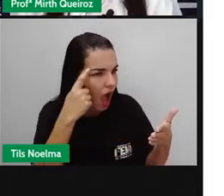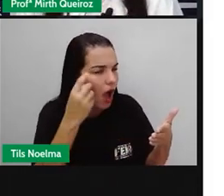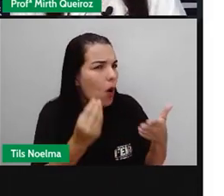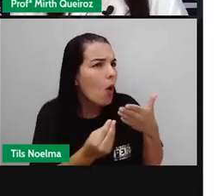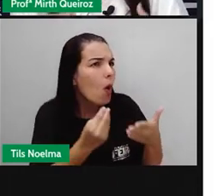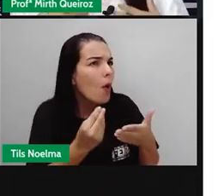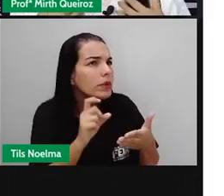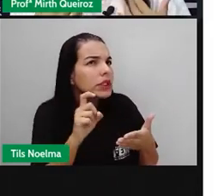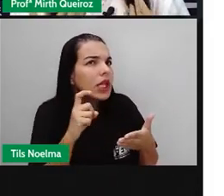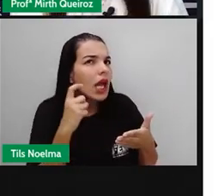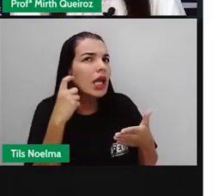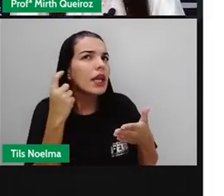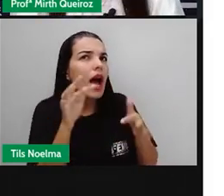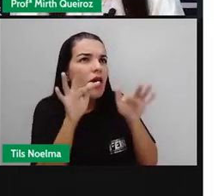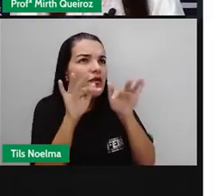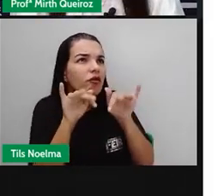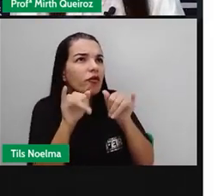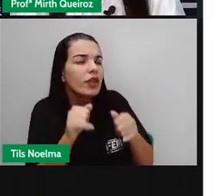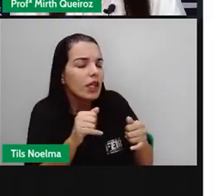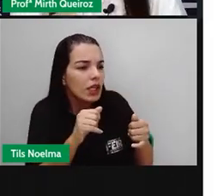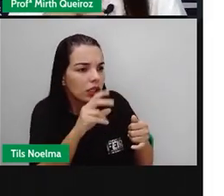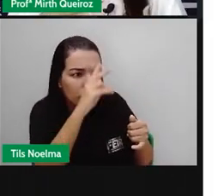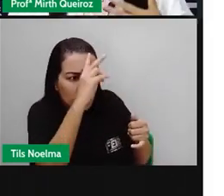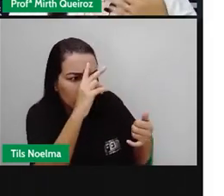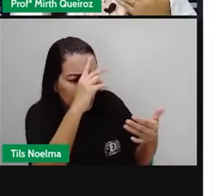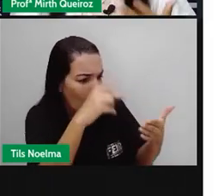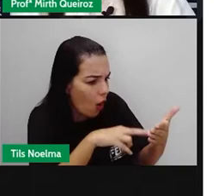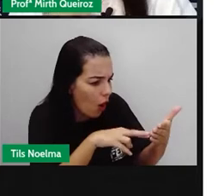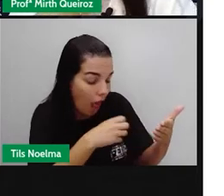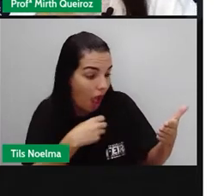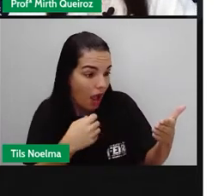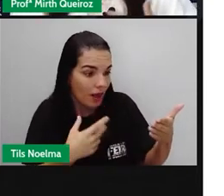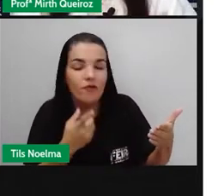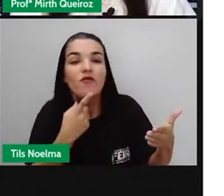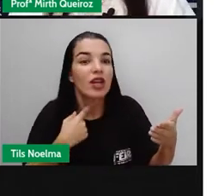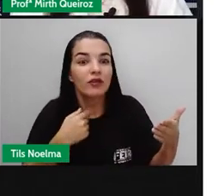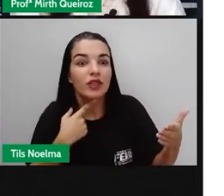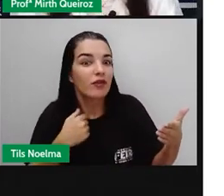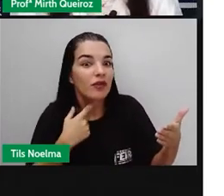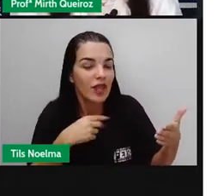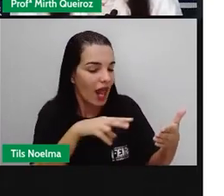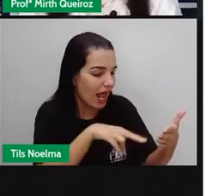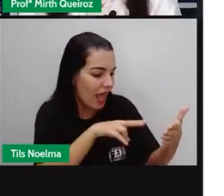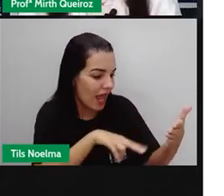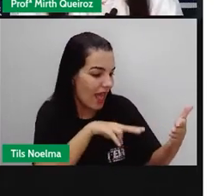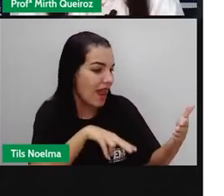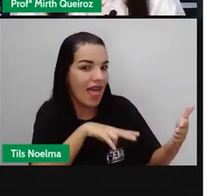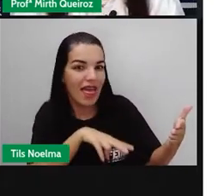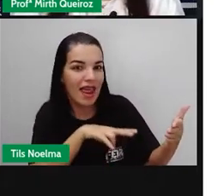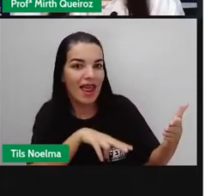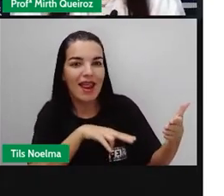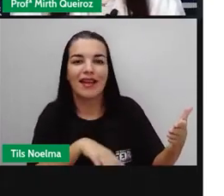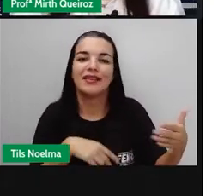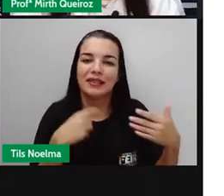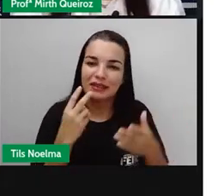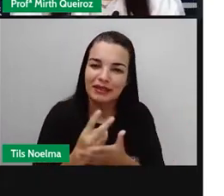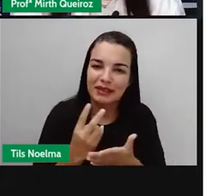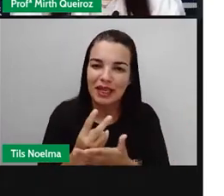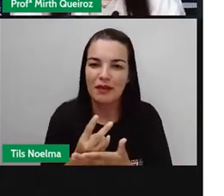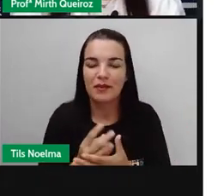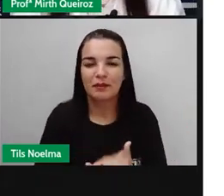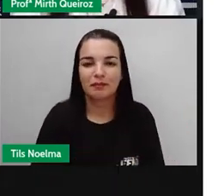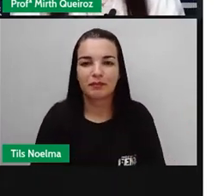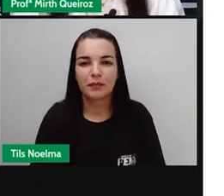história. A gente fica curioso também para ler mais e mais e mais, para tentar aí compreender o que vai